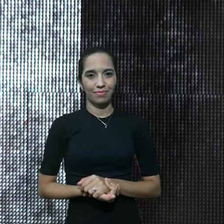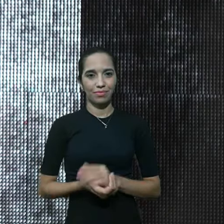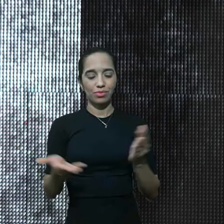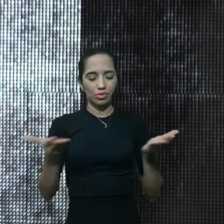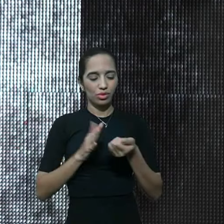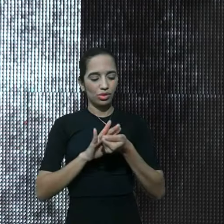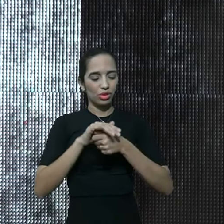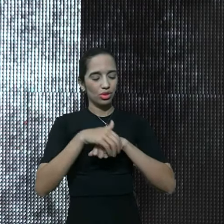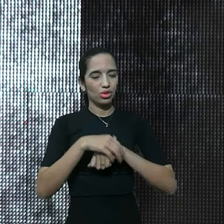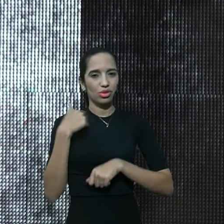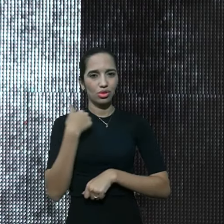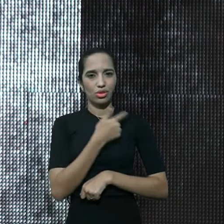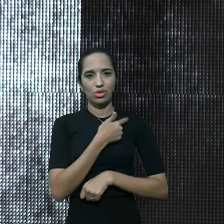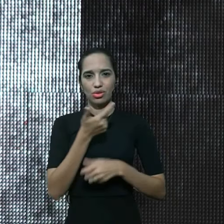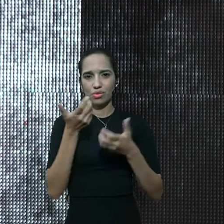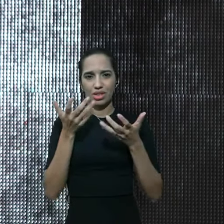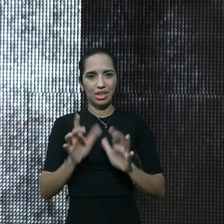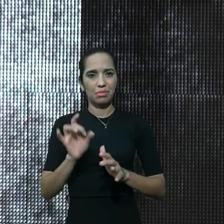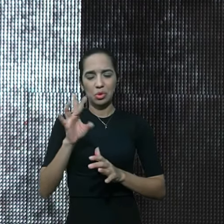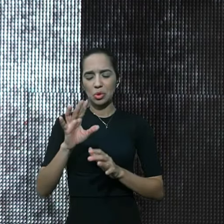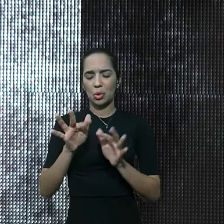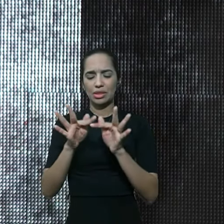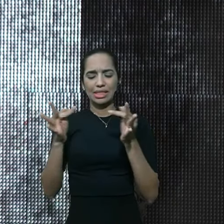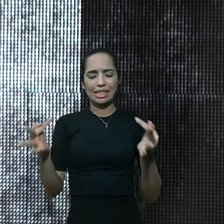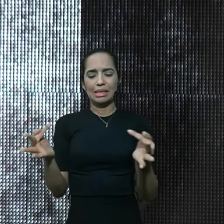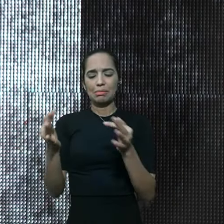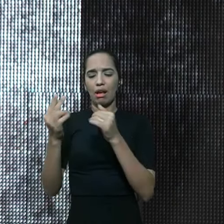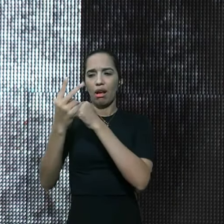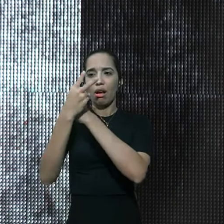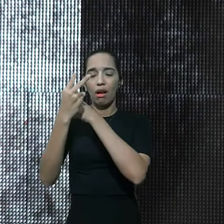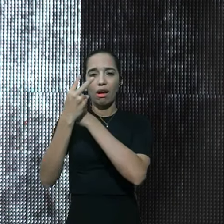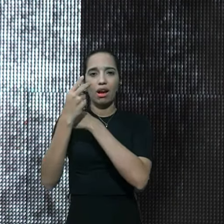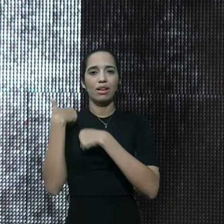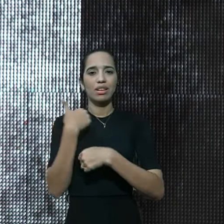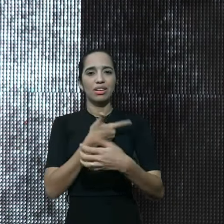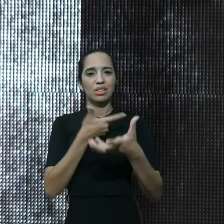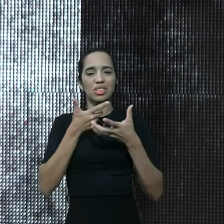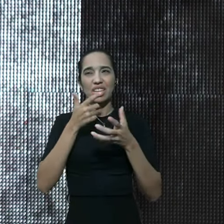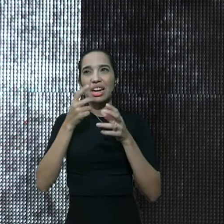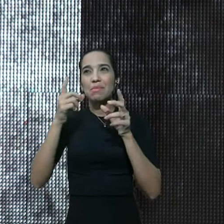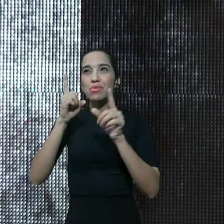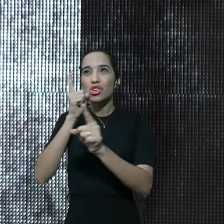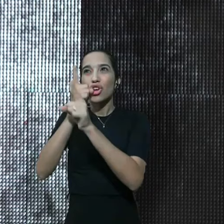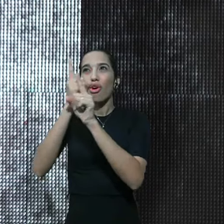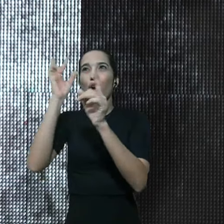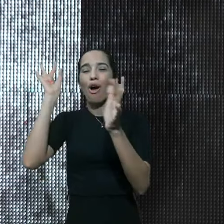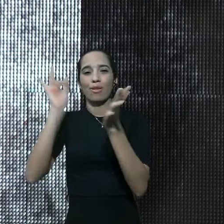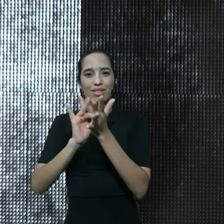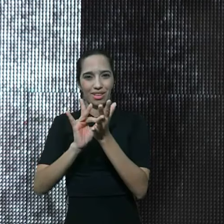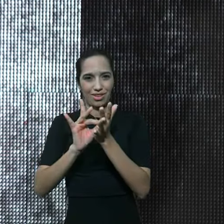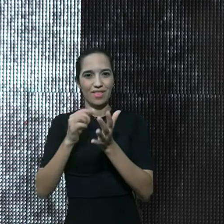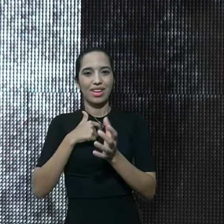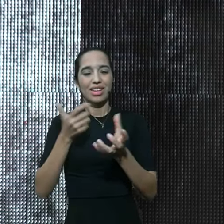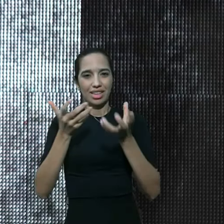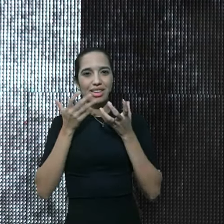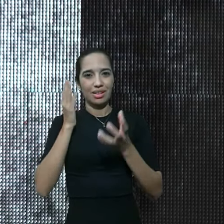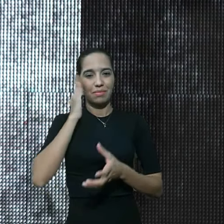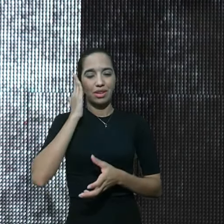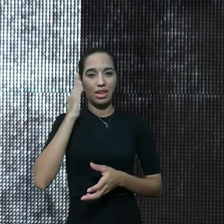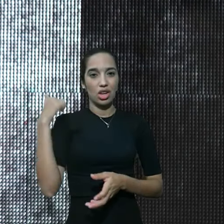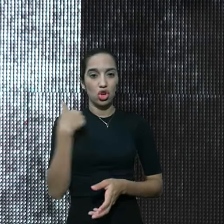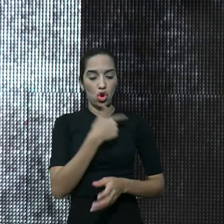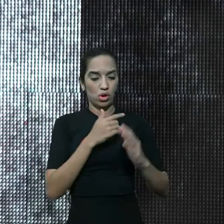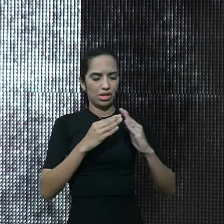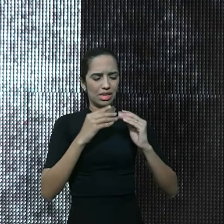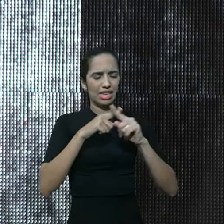noite nós não queremos só as Tuas mãos nós queremos a Tua face nós queremos reconhecer como igreja